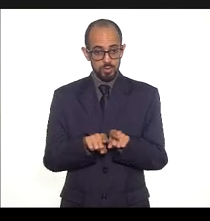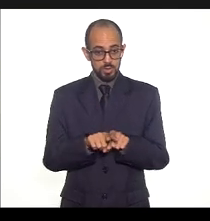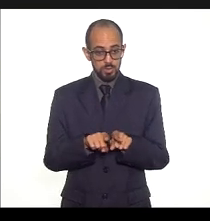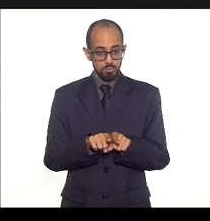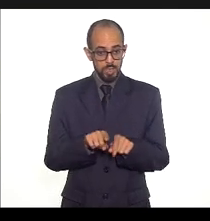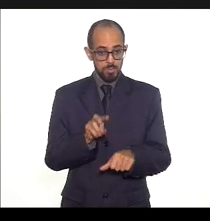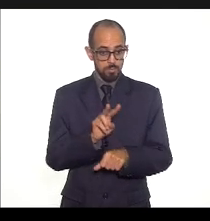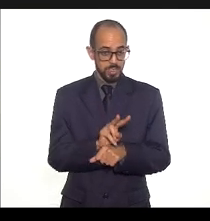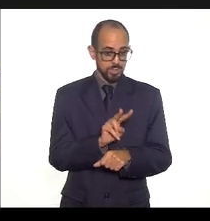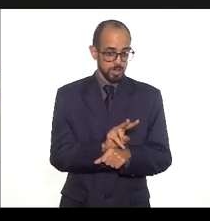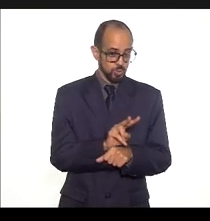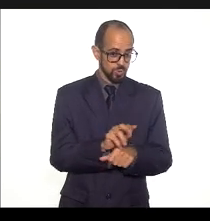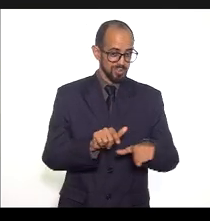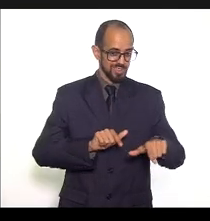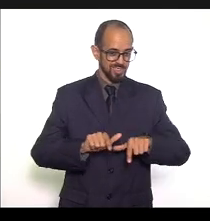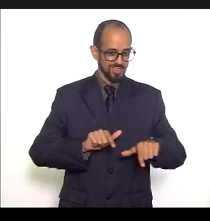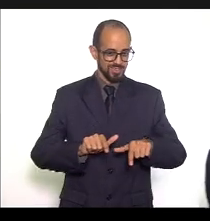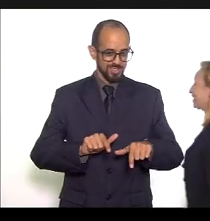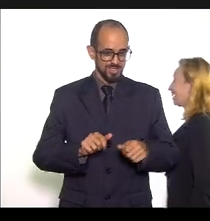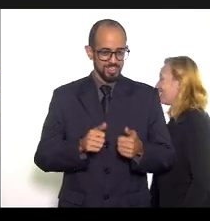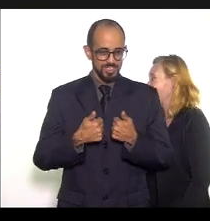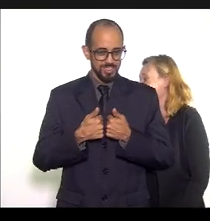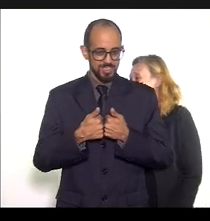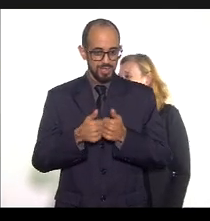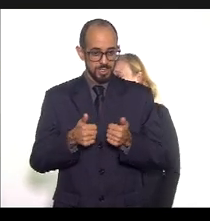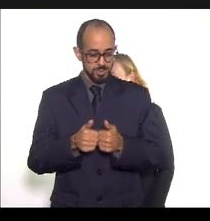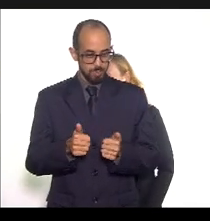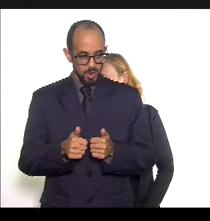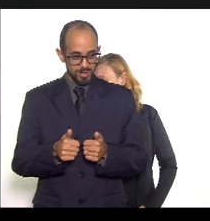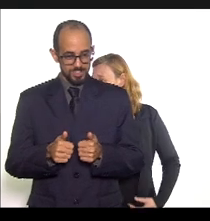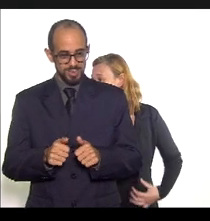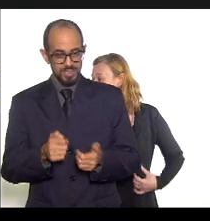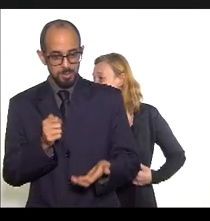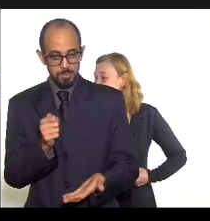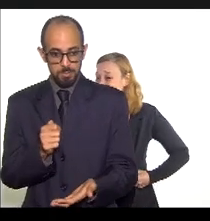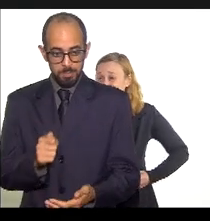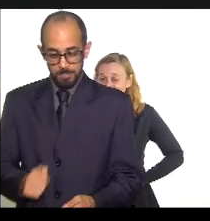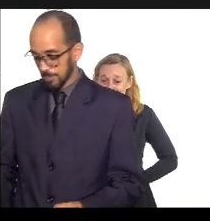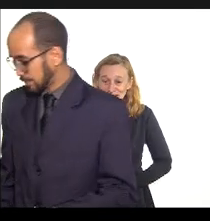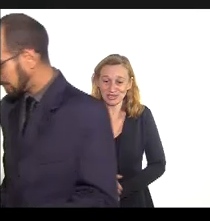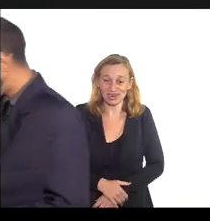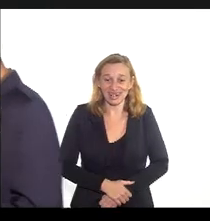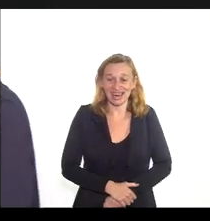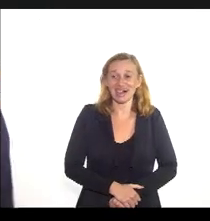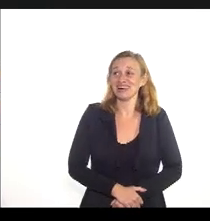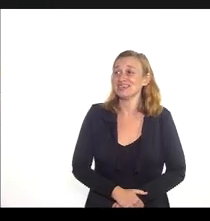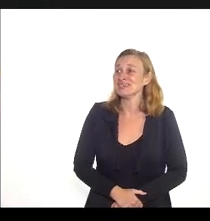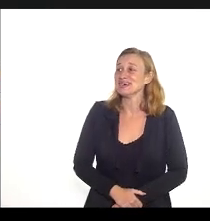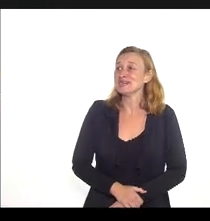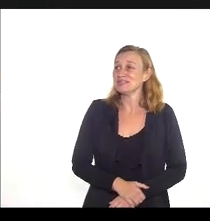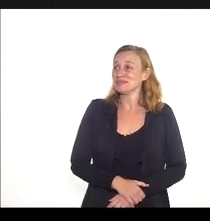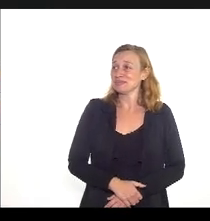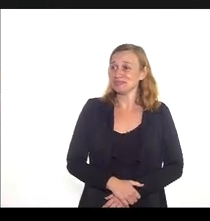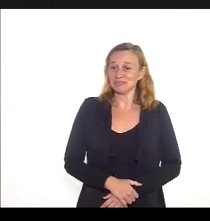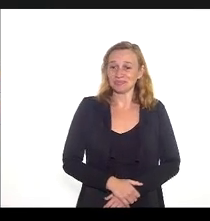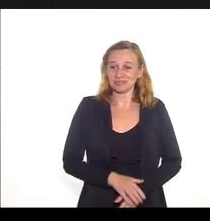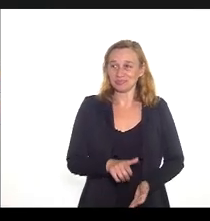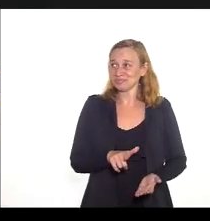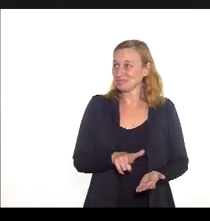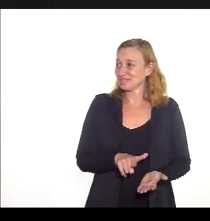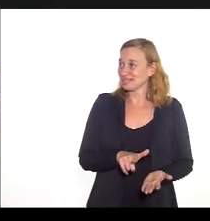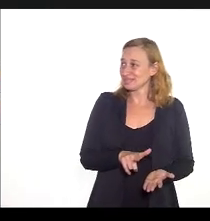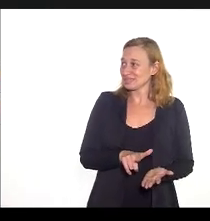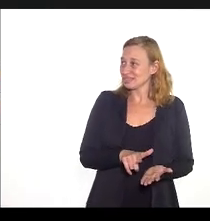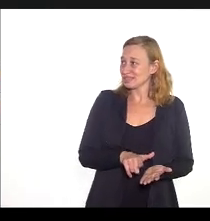prestador de serviço de transplante, folha de pagamento, bloqueios